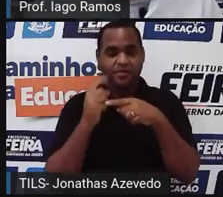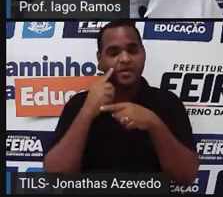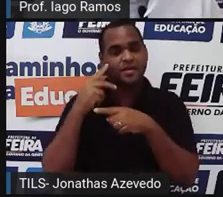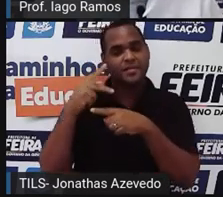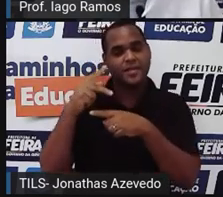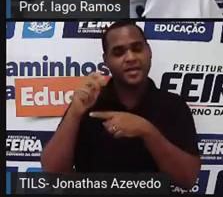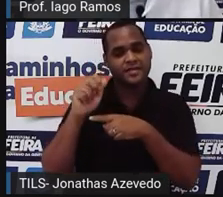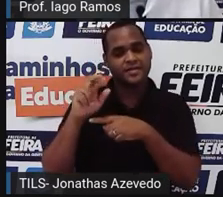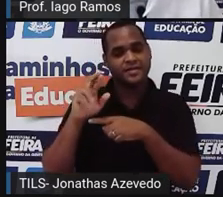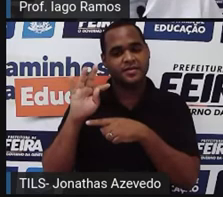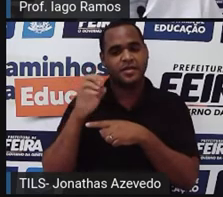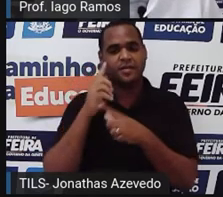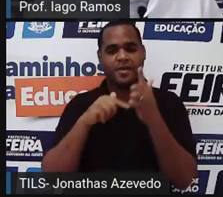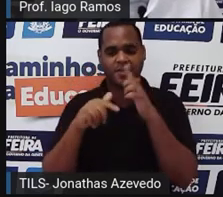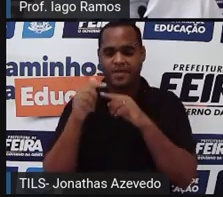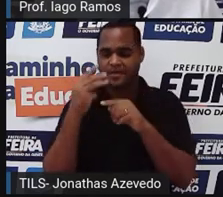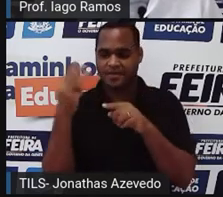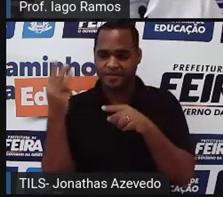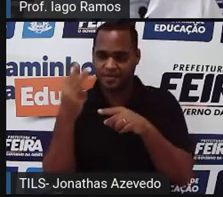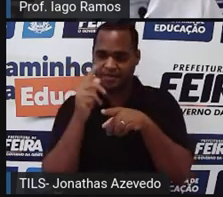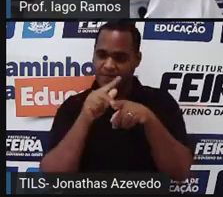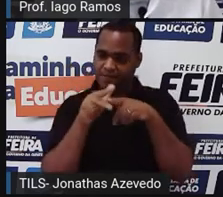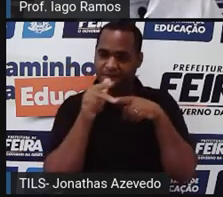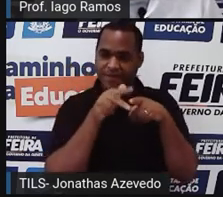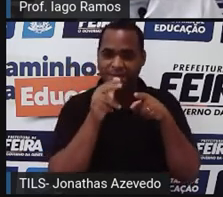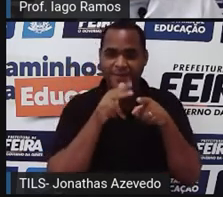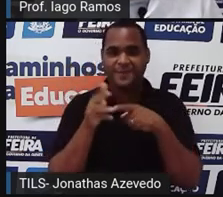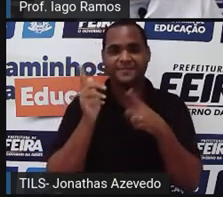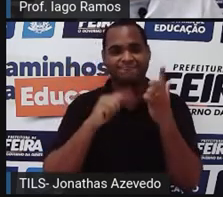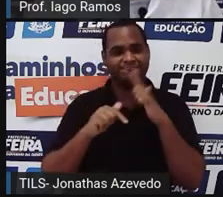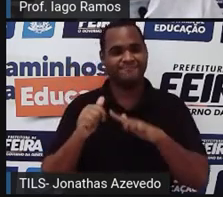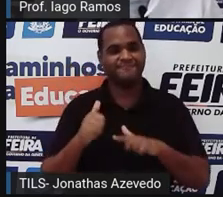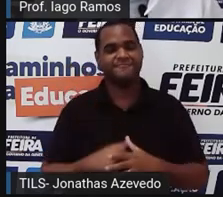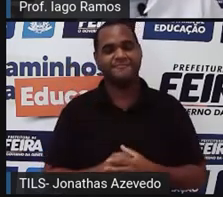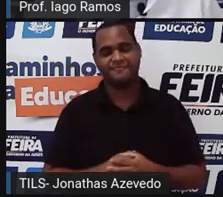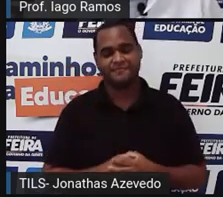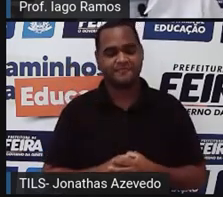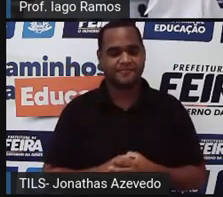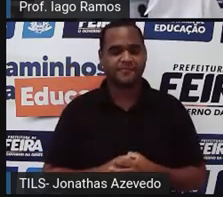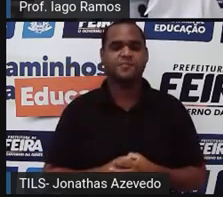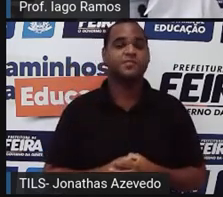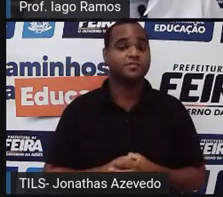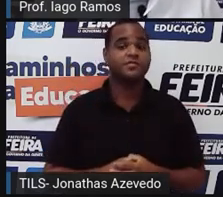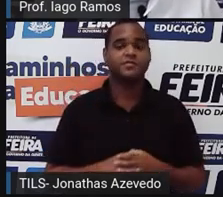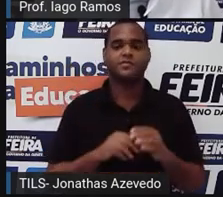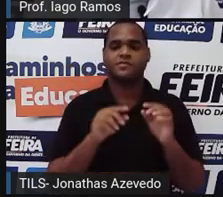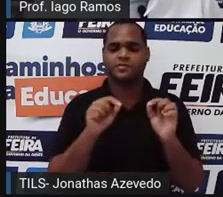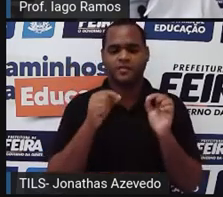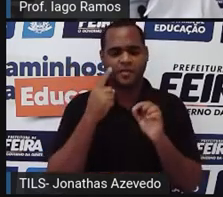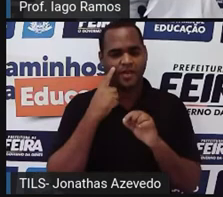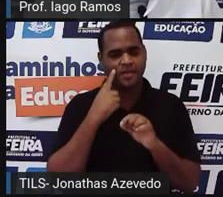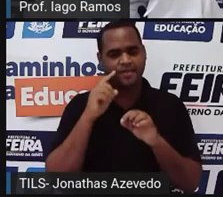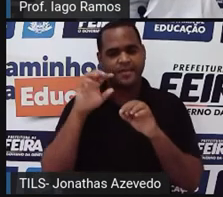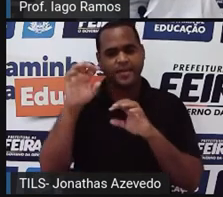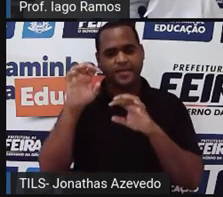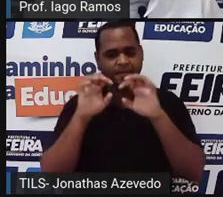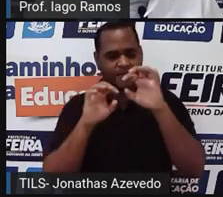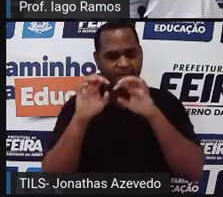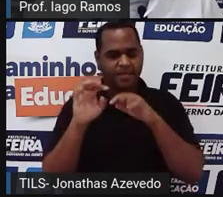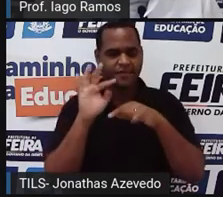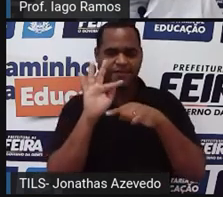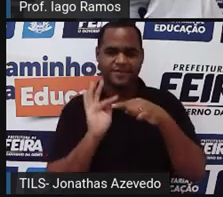de jogos vencidos, que no caso foi 33, tá? Só que quando a gente monta essa